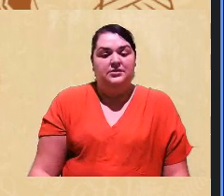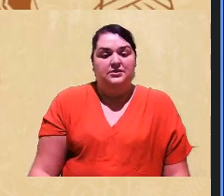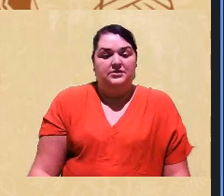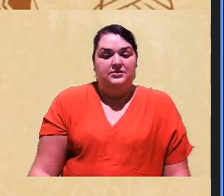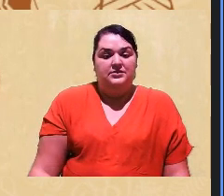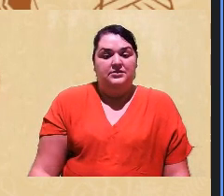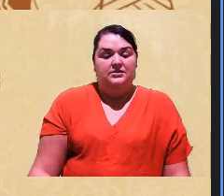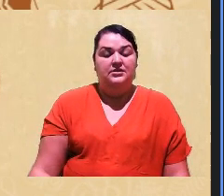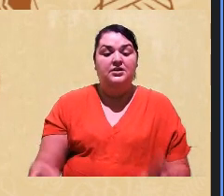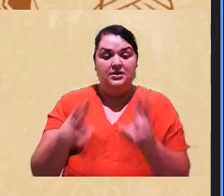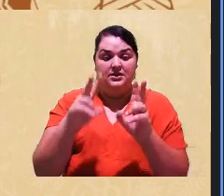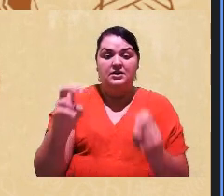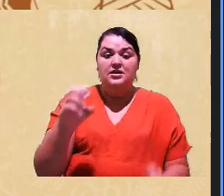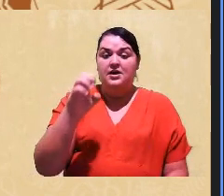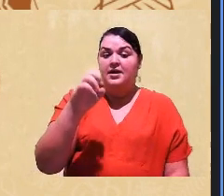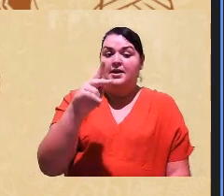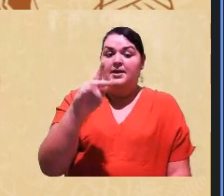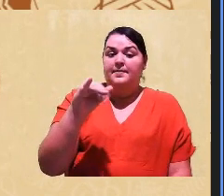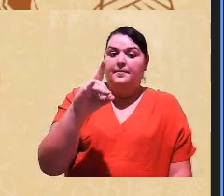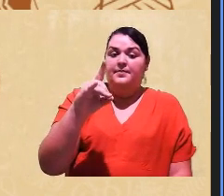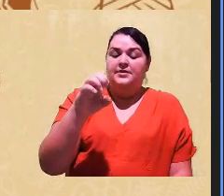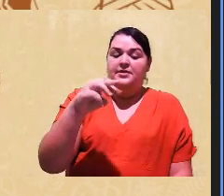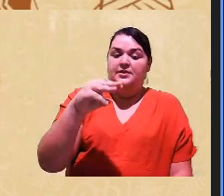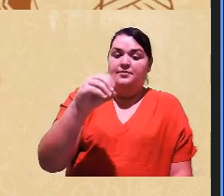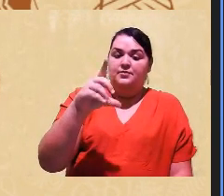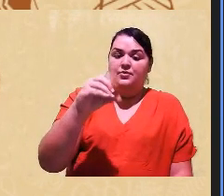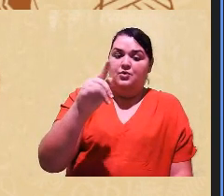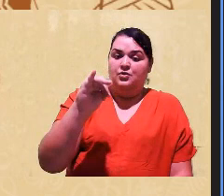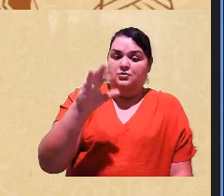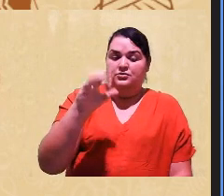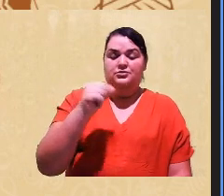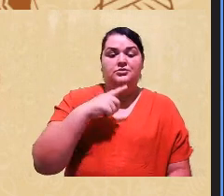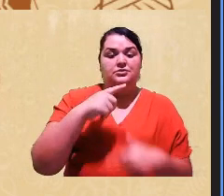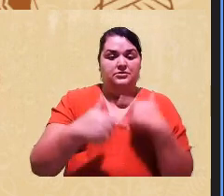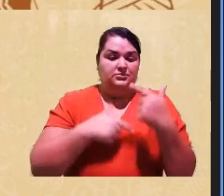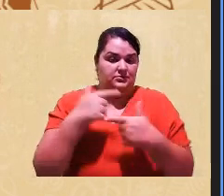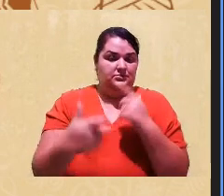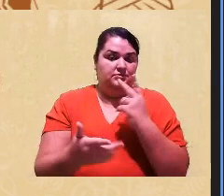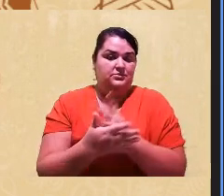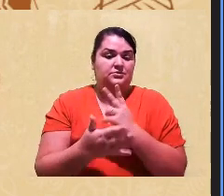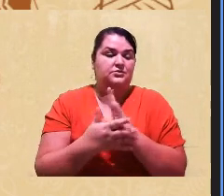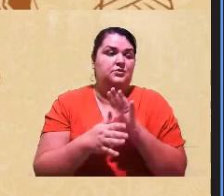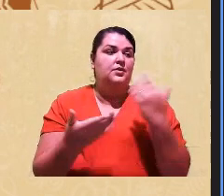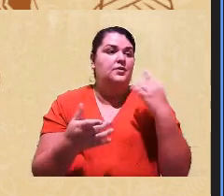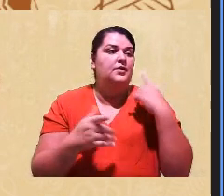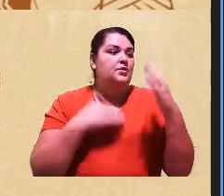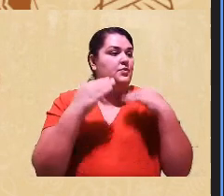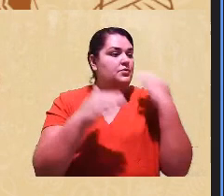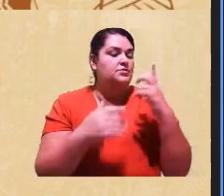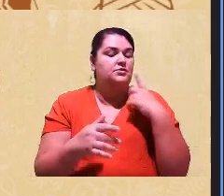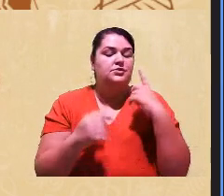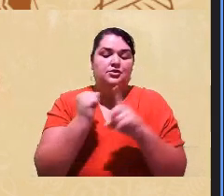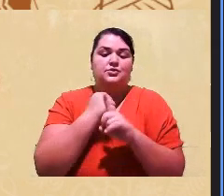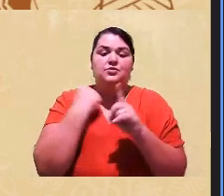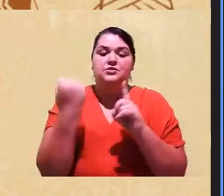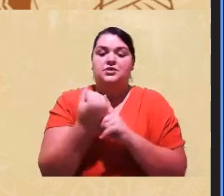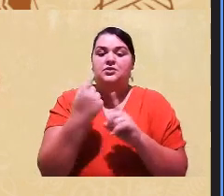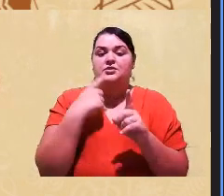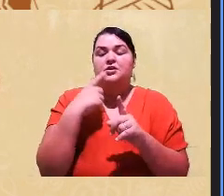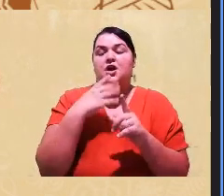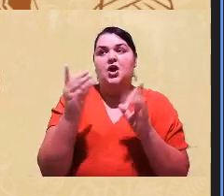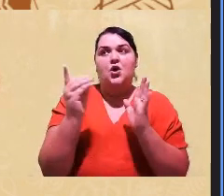epidemiológica, mas também questão de condição do trabalho. E qual é a construção que a gente tem social sobre o ser índio?